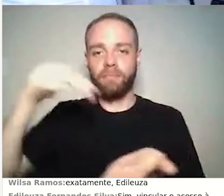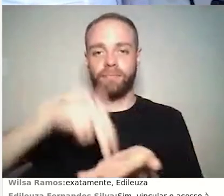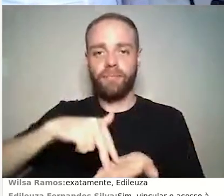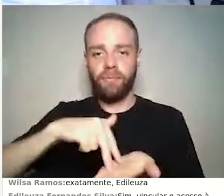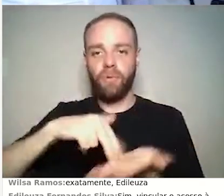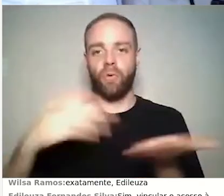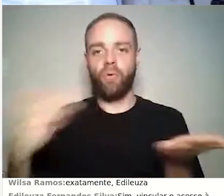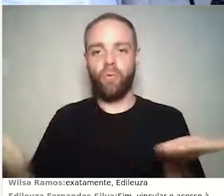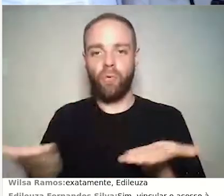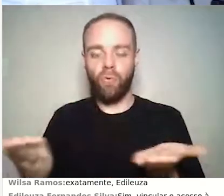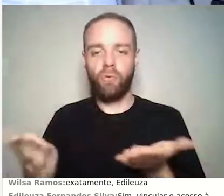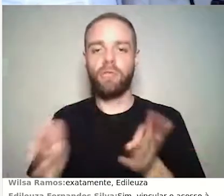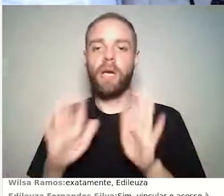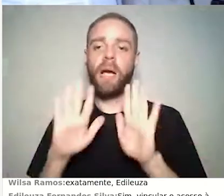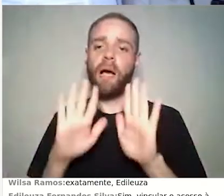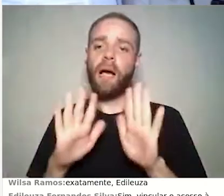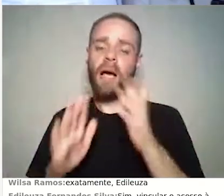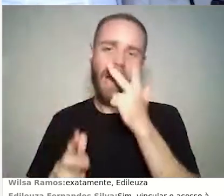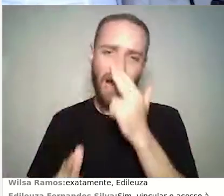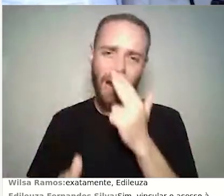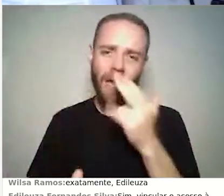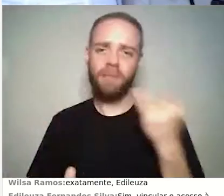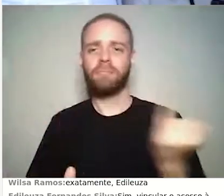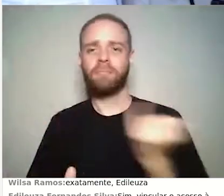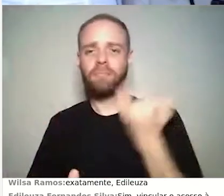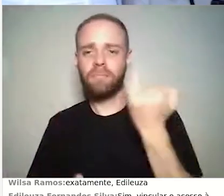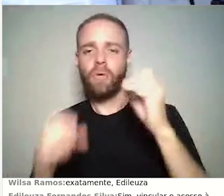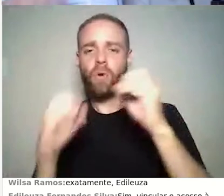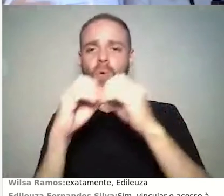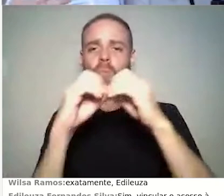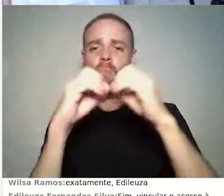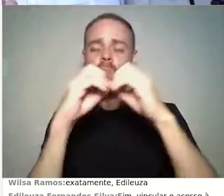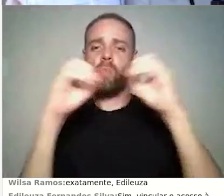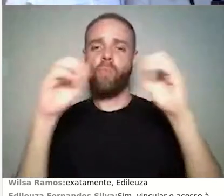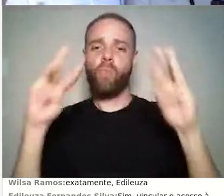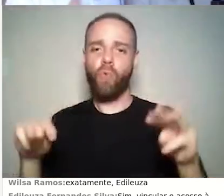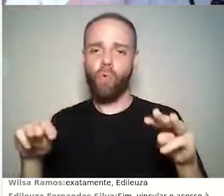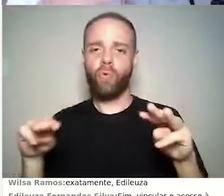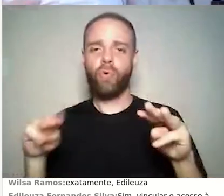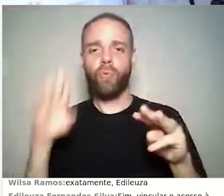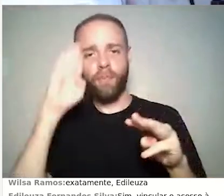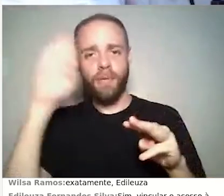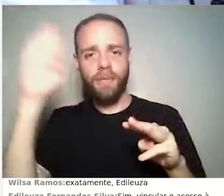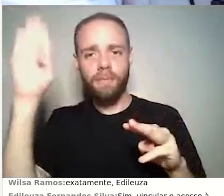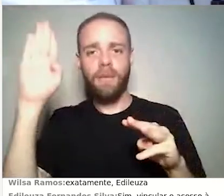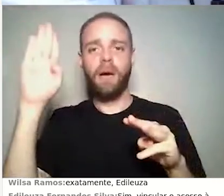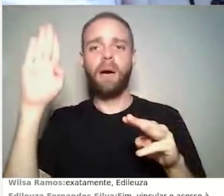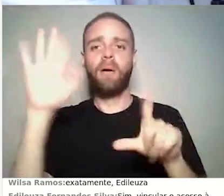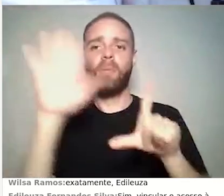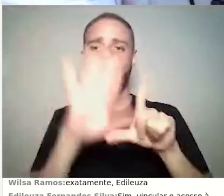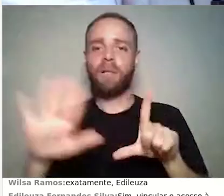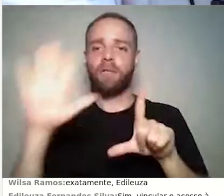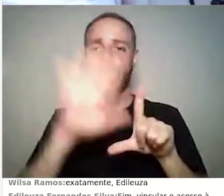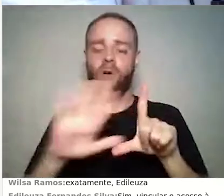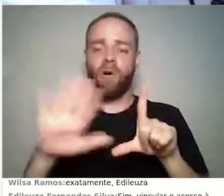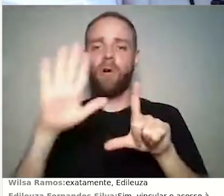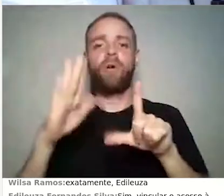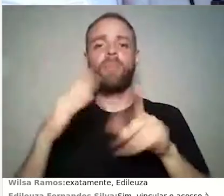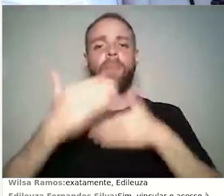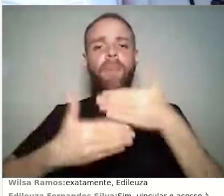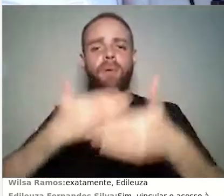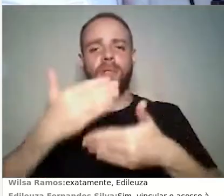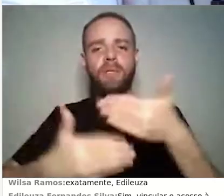utilização do Moodle, dessa plataforma, como principal plataforma de interação do processo de ensino e aprendizagem,